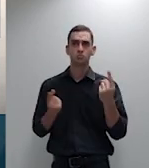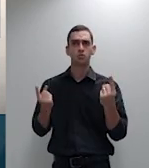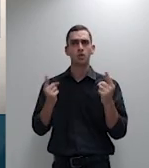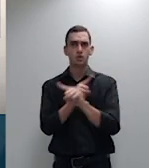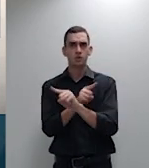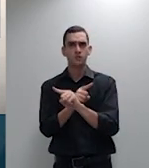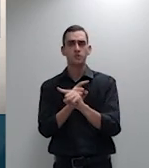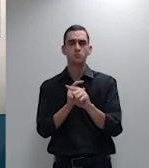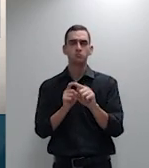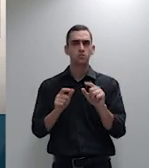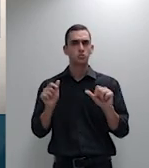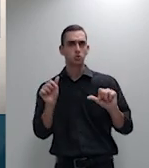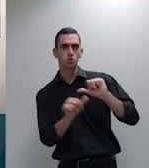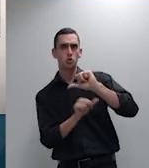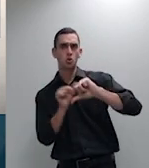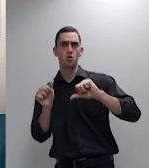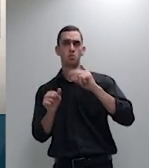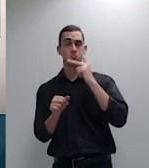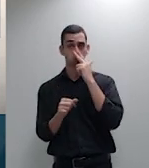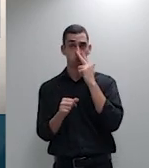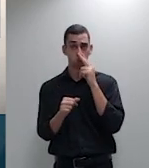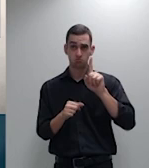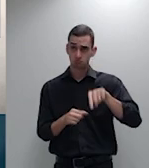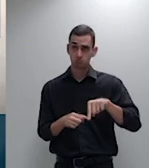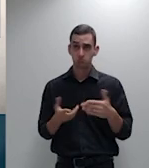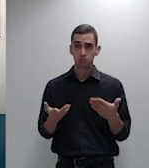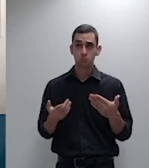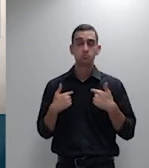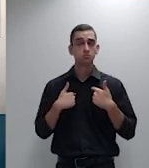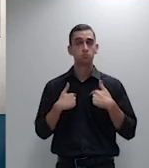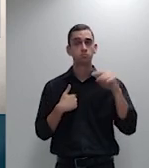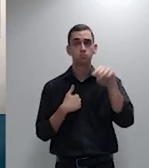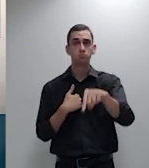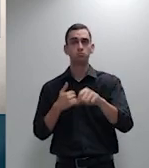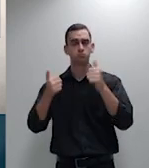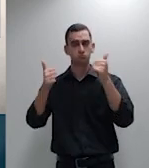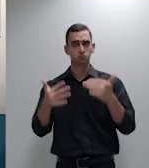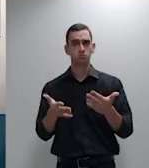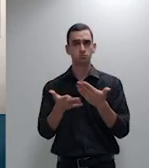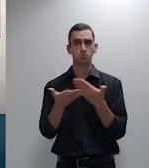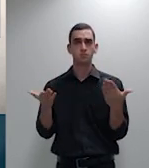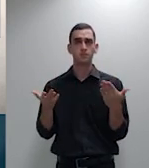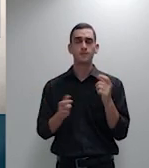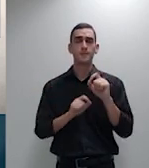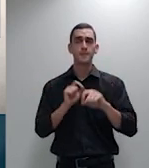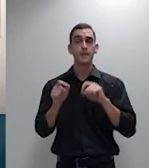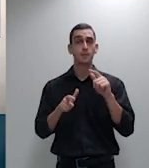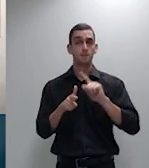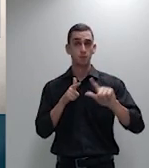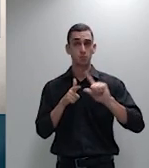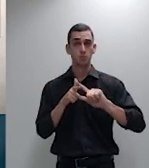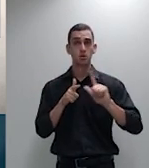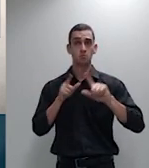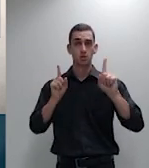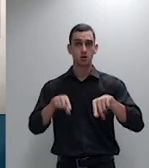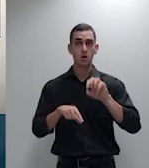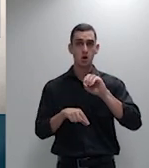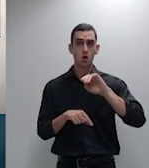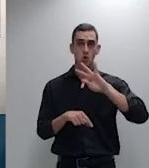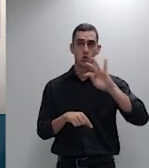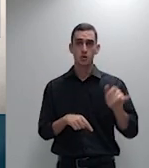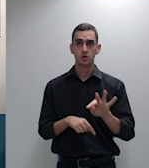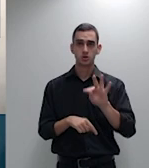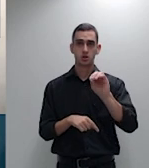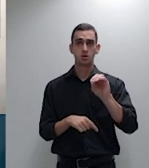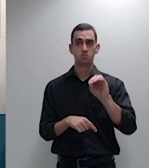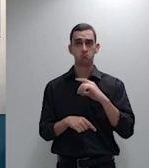aqui na tribuna com a devida vênia o tema não é objeto dos recursos de